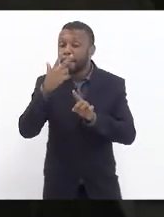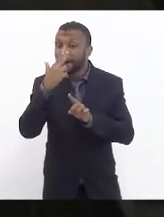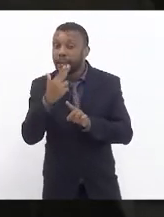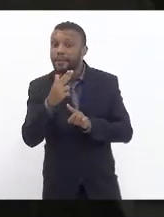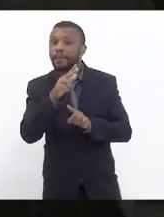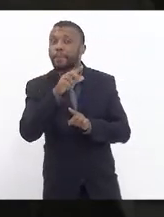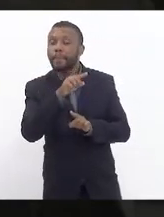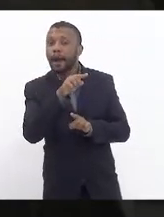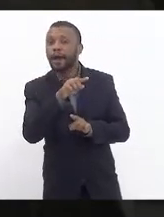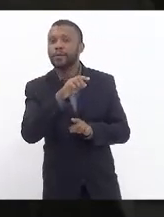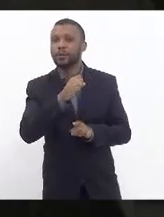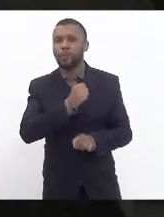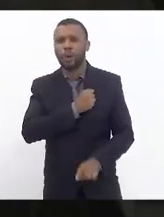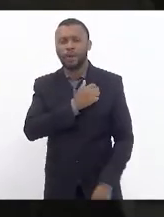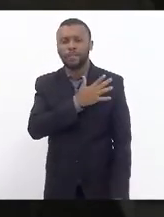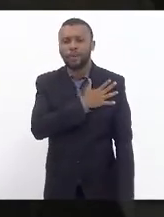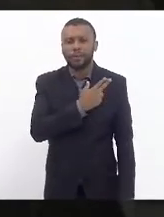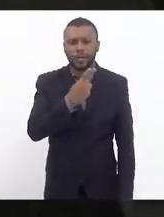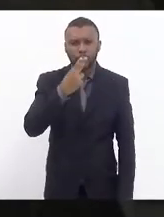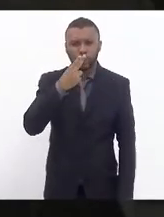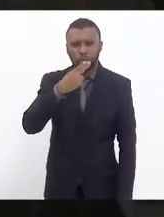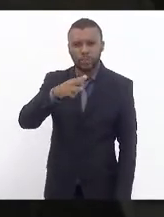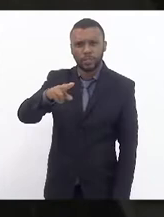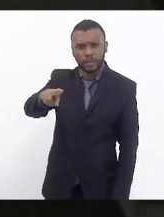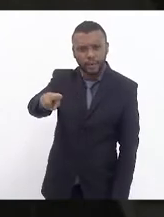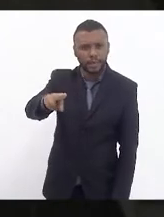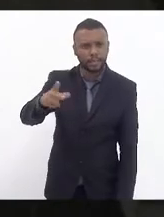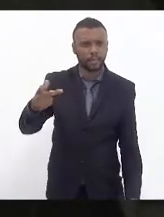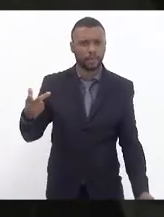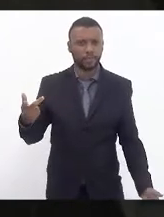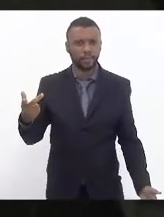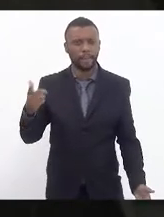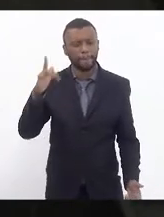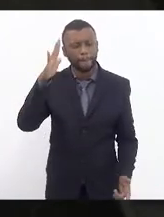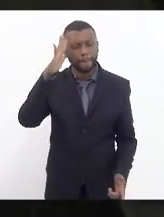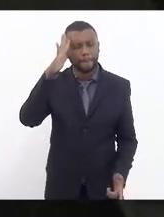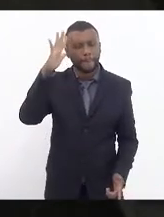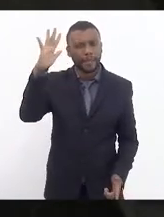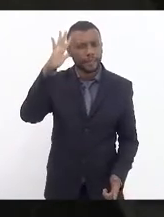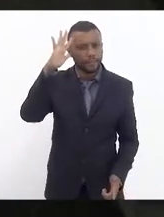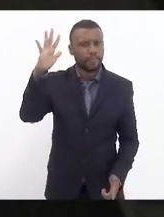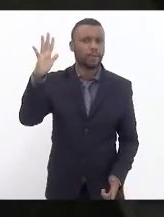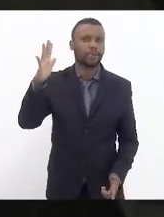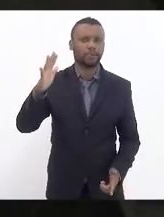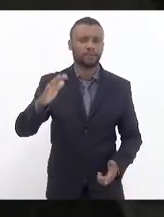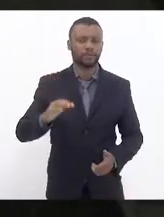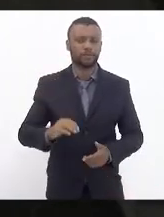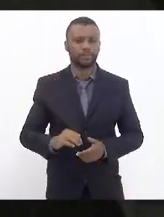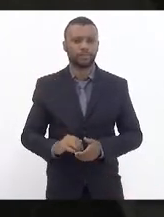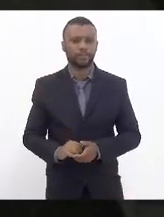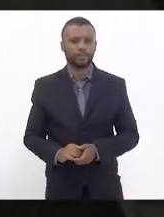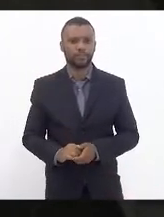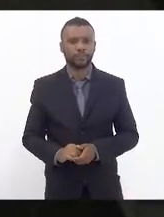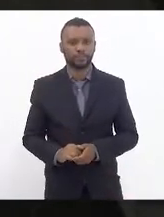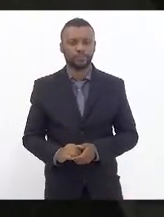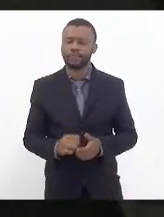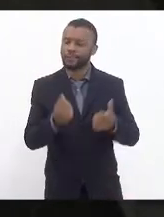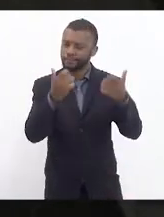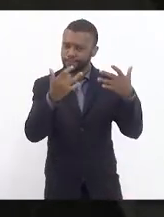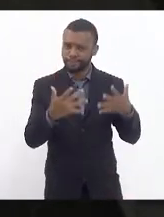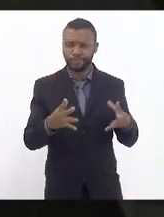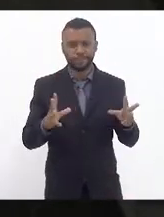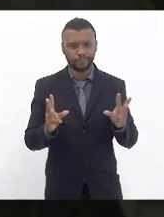de Hitler, mais com as forças de Hitler, pensamento. Mas, dito isso,